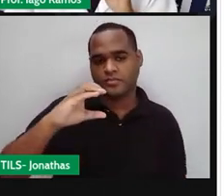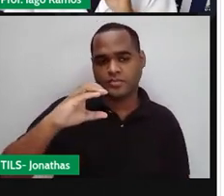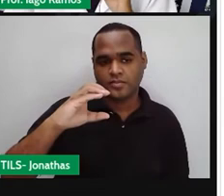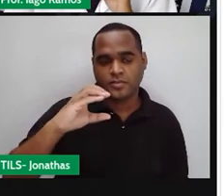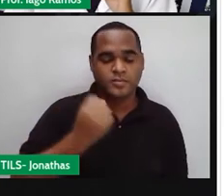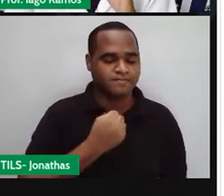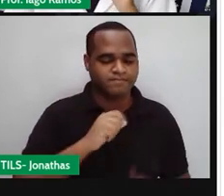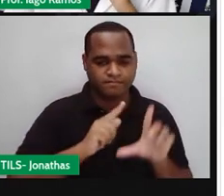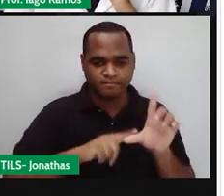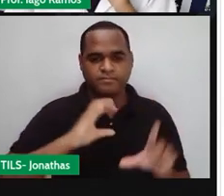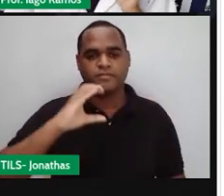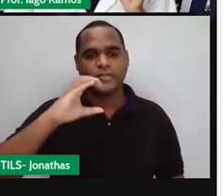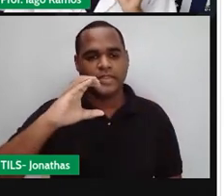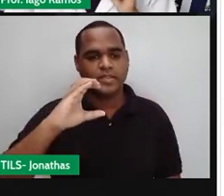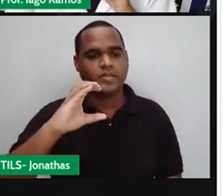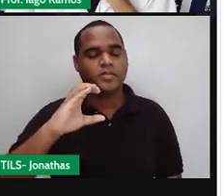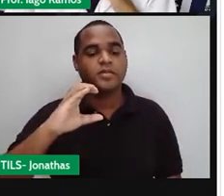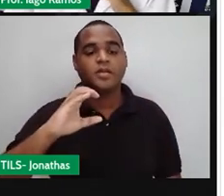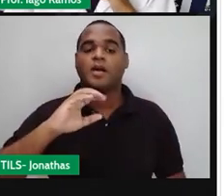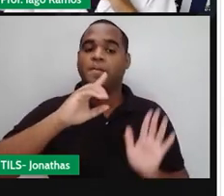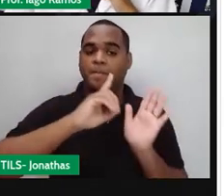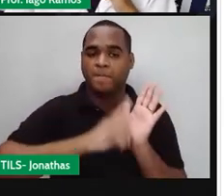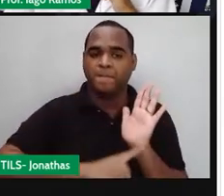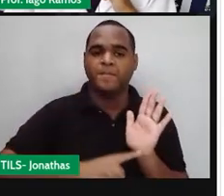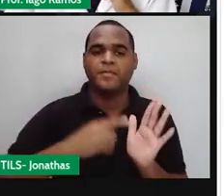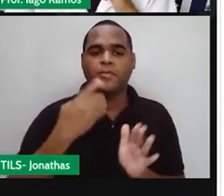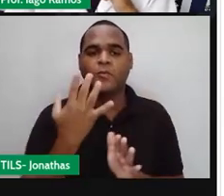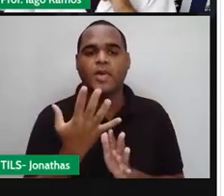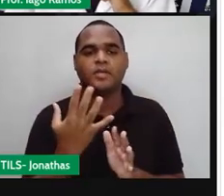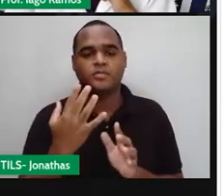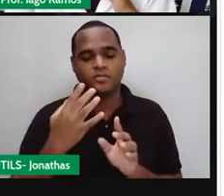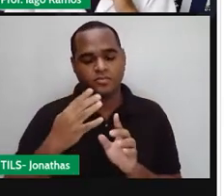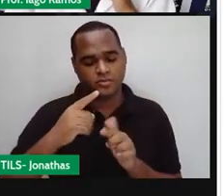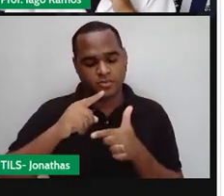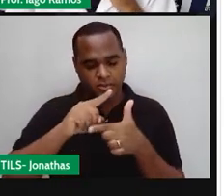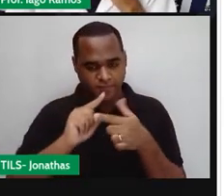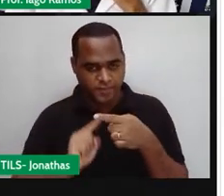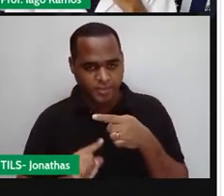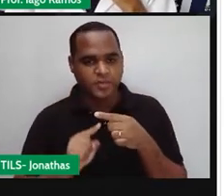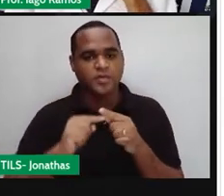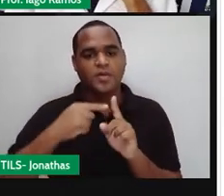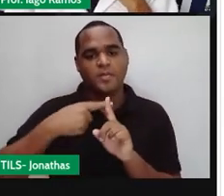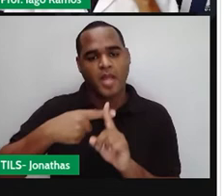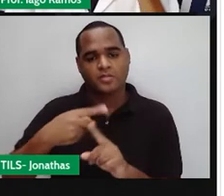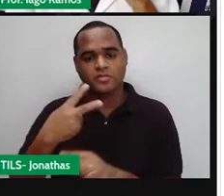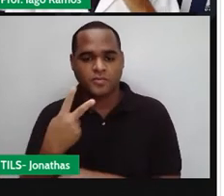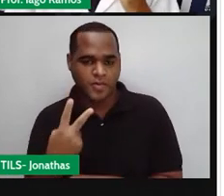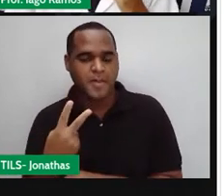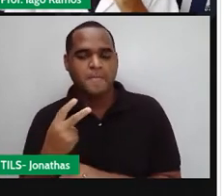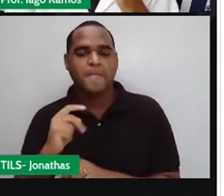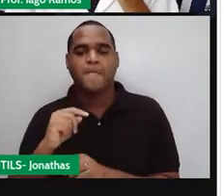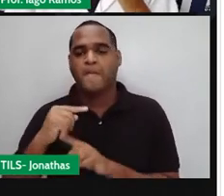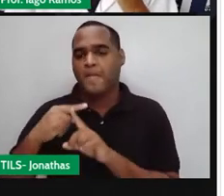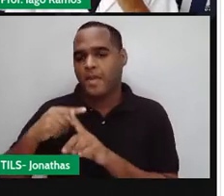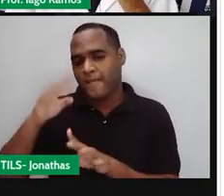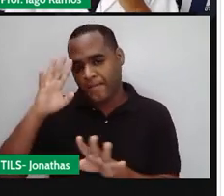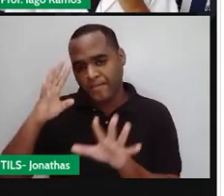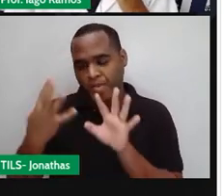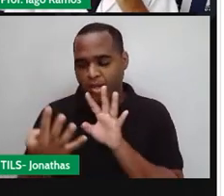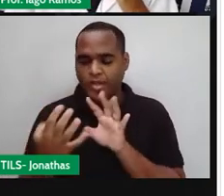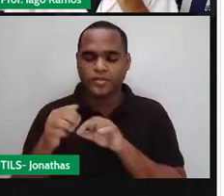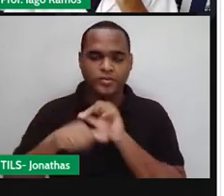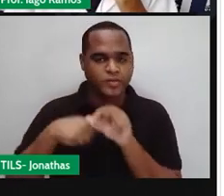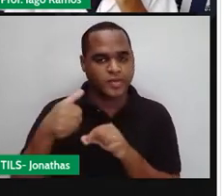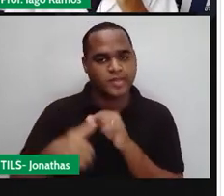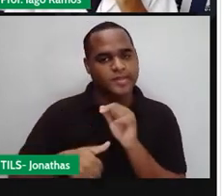que é negativo, né? Dividido por mais dois, que é positivo. Pensa no inverso. Quem que você vai